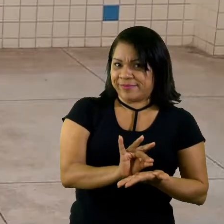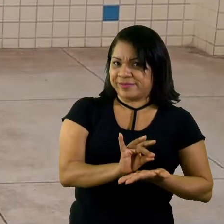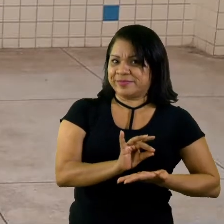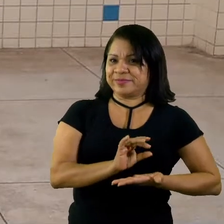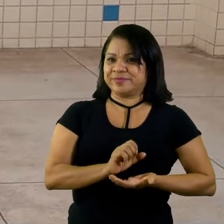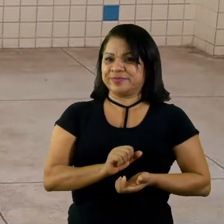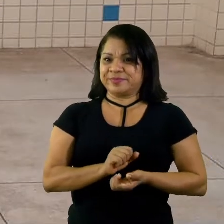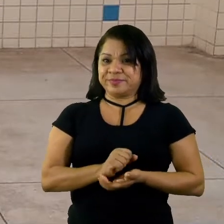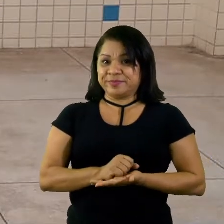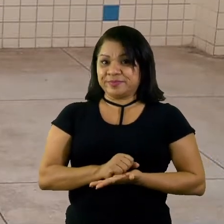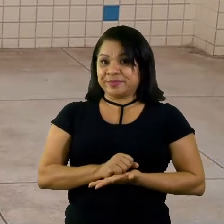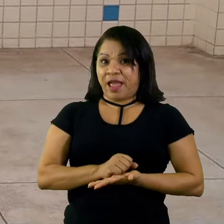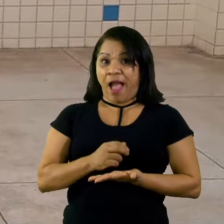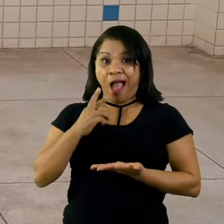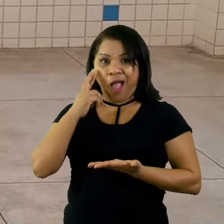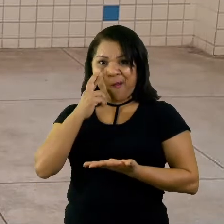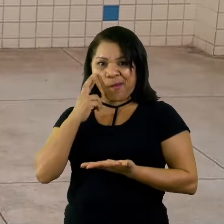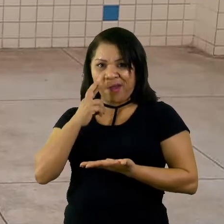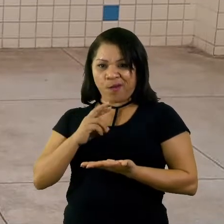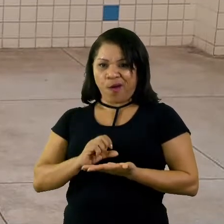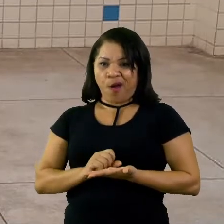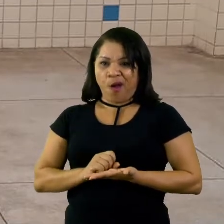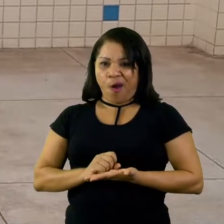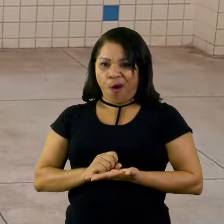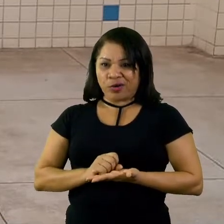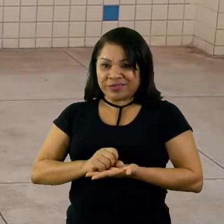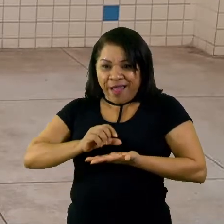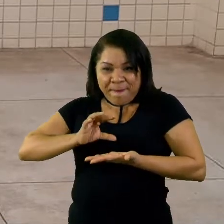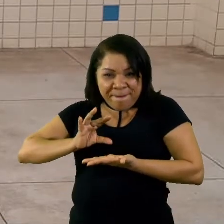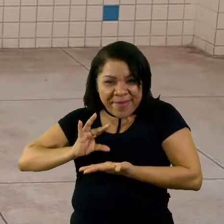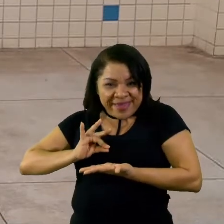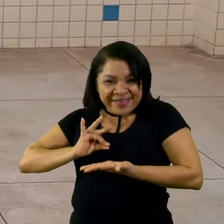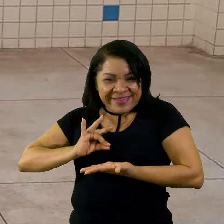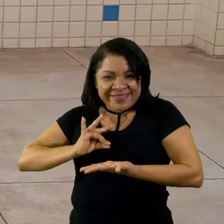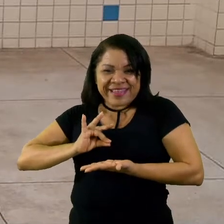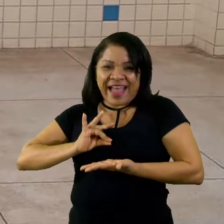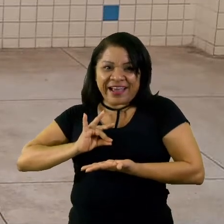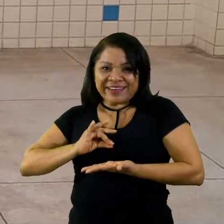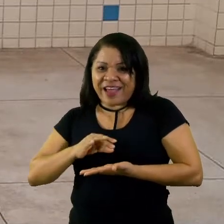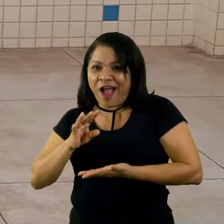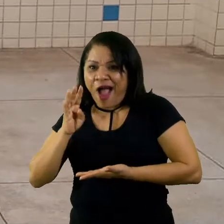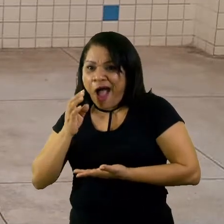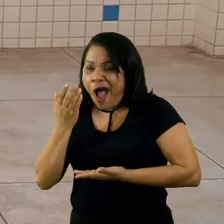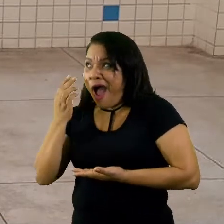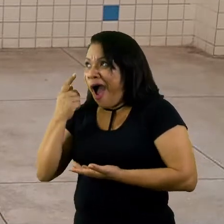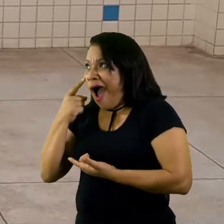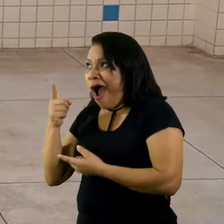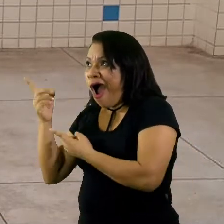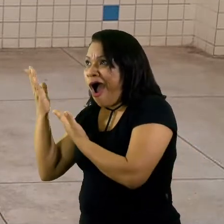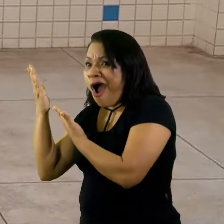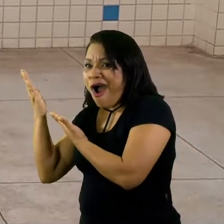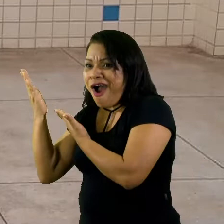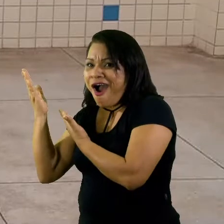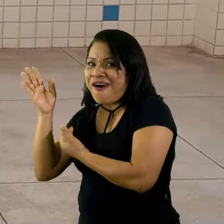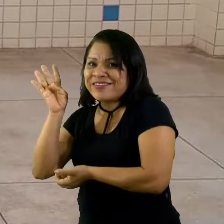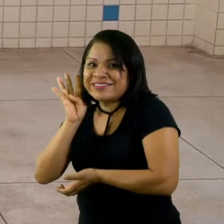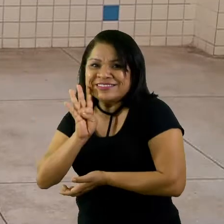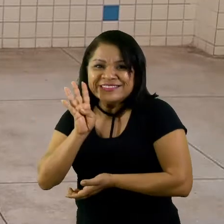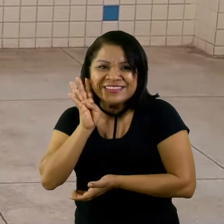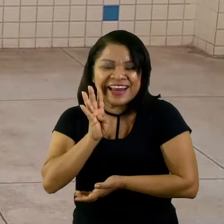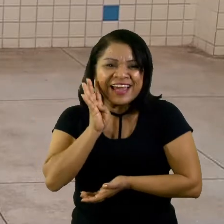E o meu pink aqui. Olha só. Tanto que ficou legal. Ficou bonito aí na sua casa?